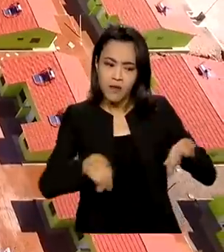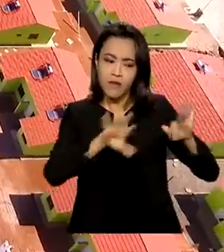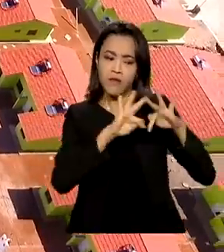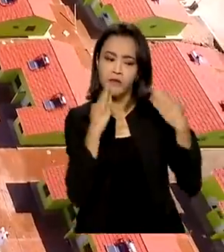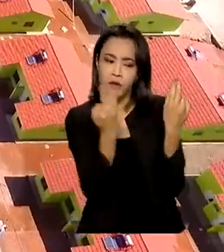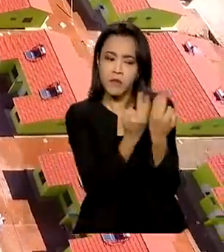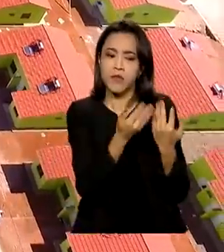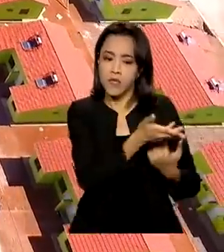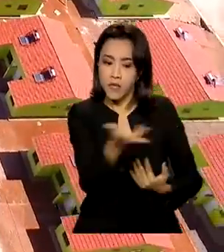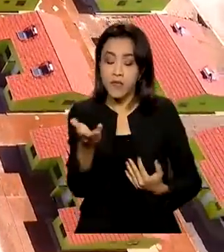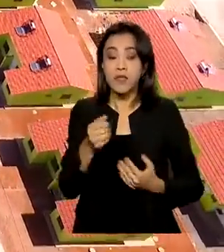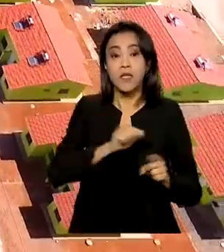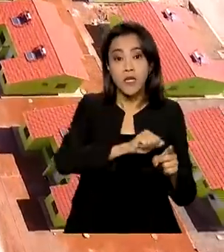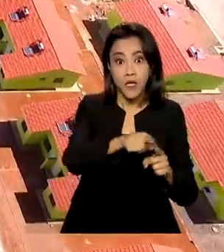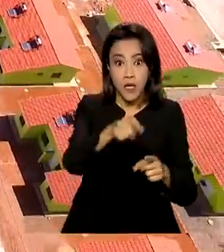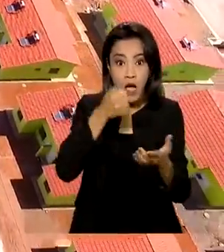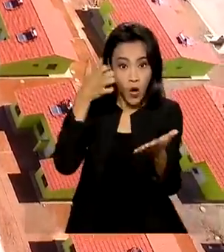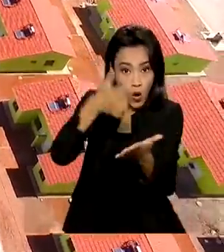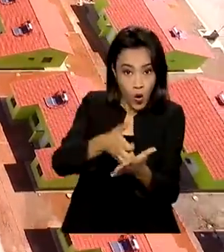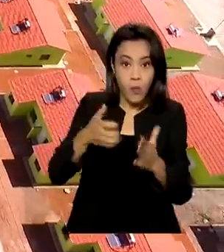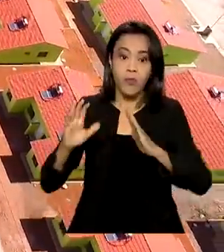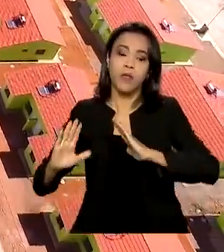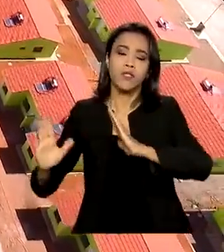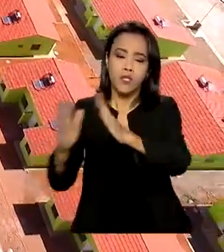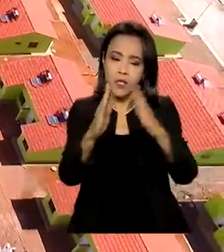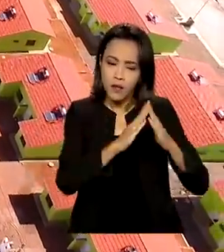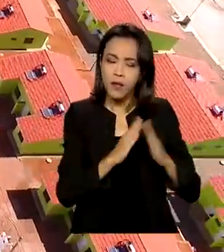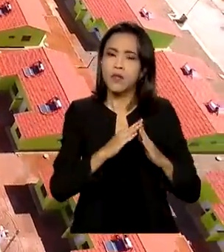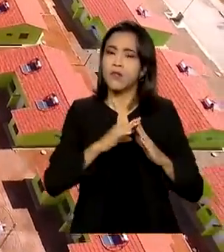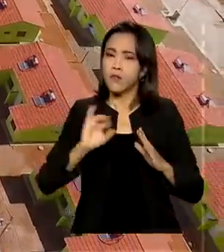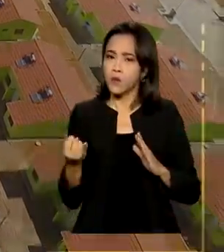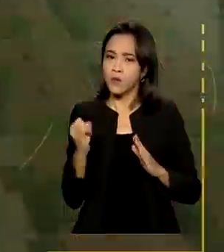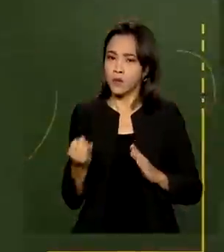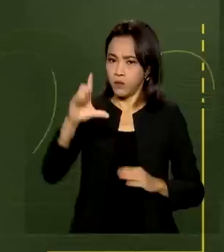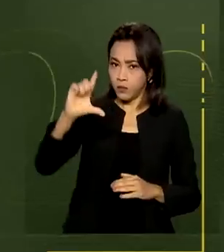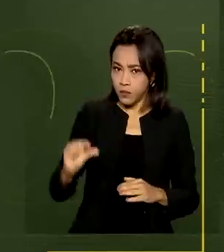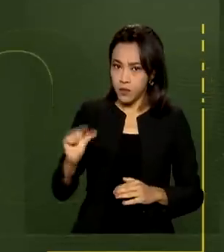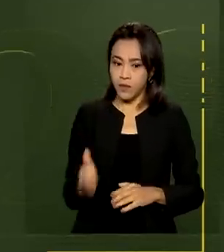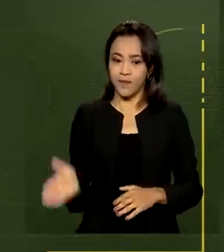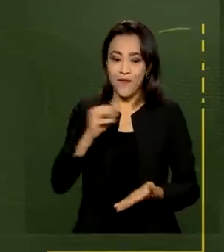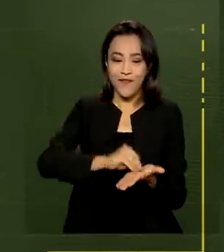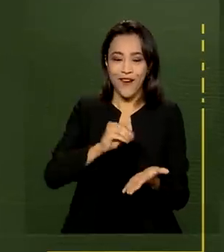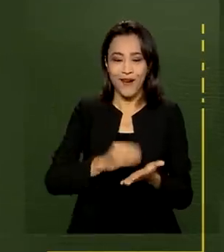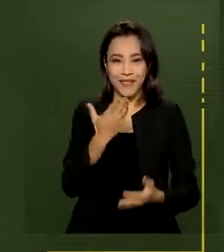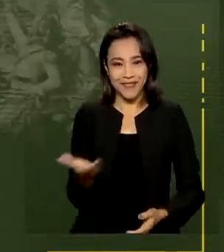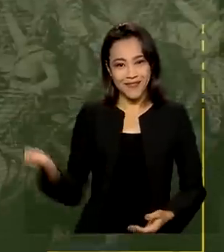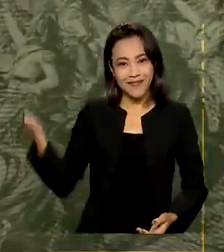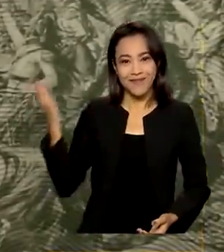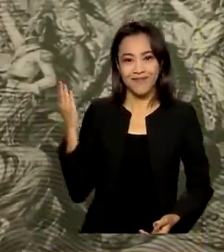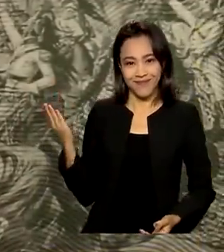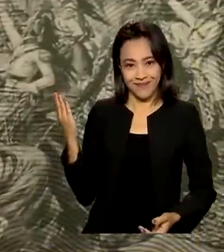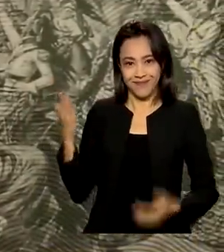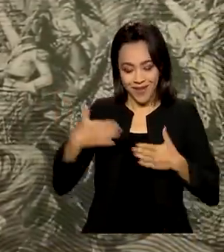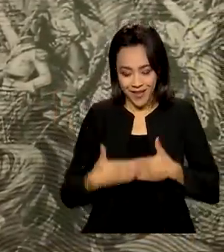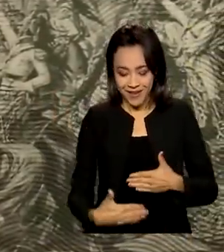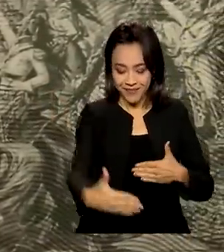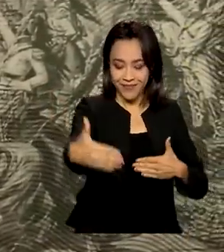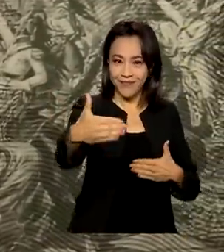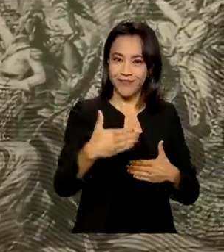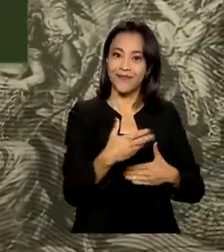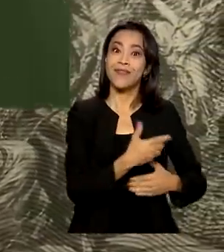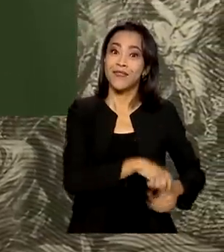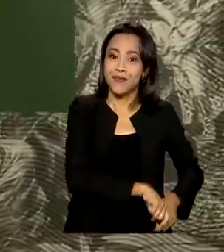financiado pelo procotista terá juros menores. E faltam 61 dias para o bicentenário da